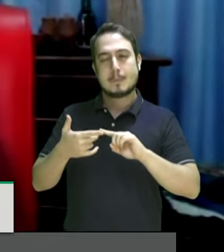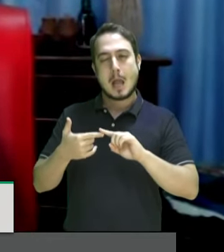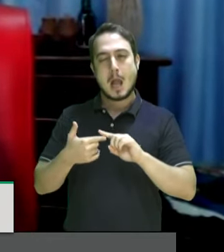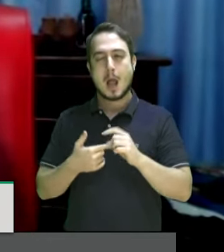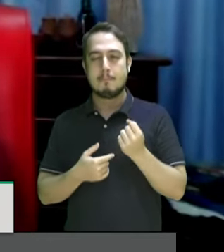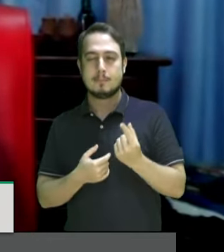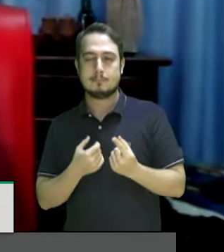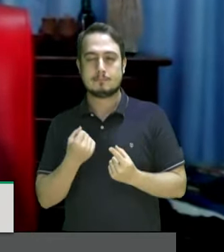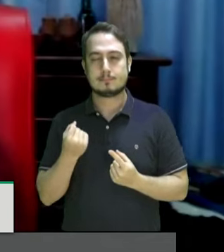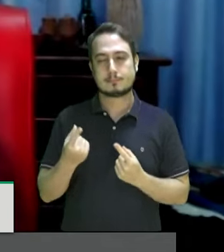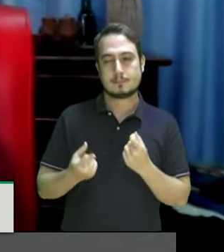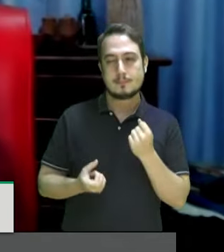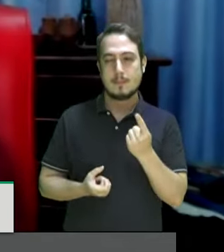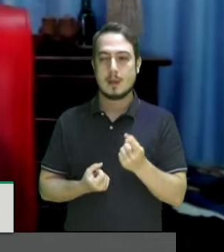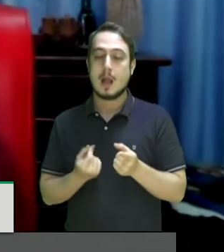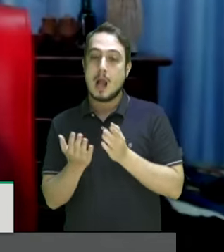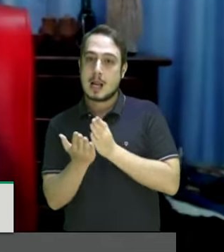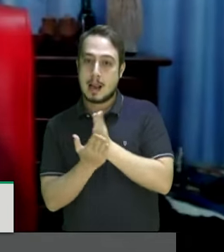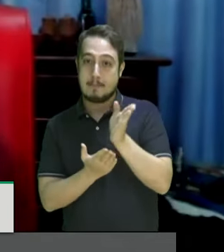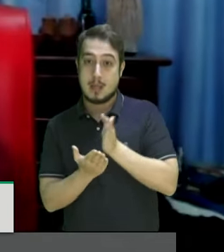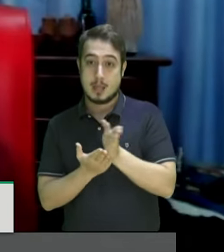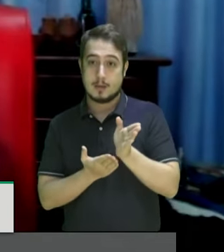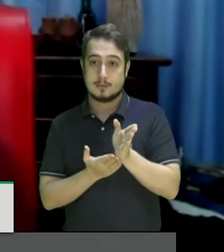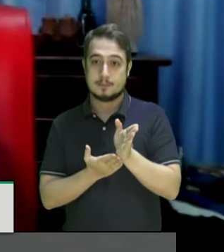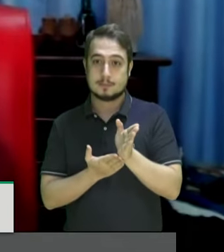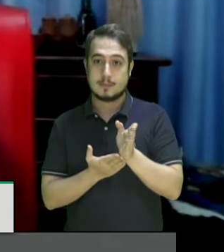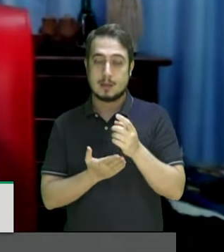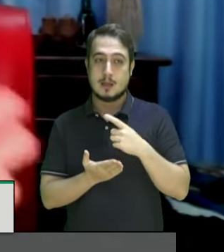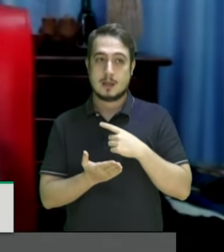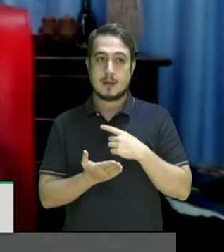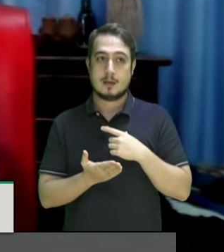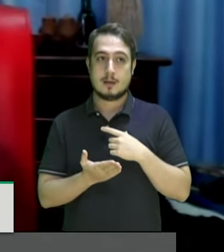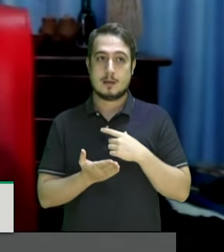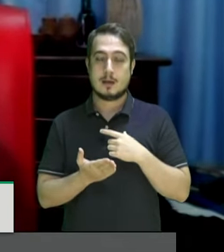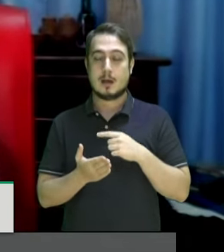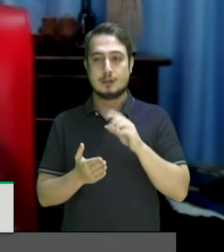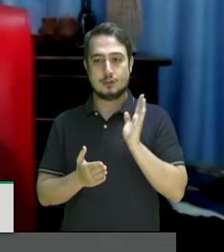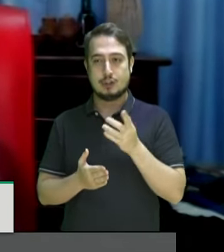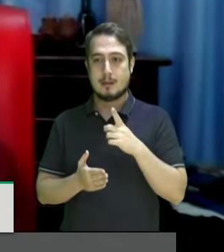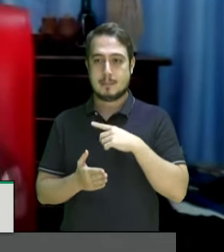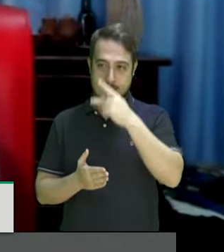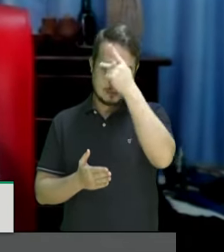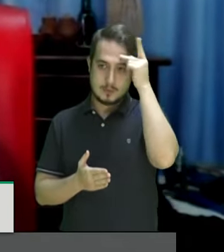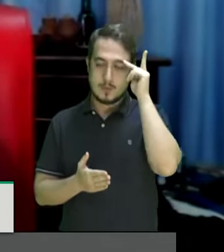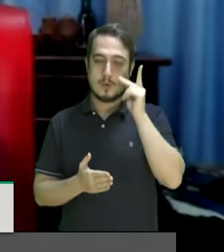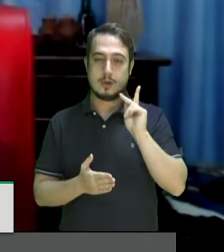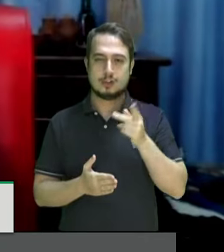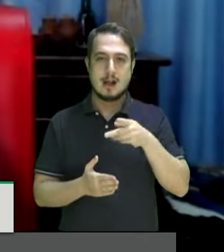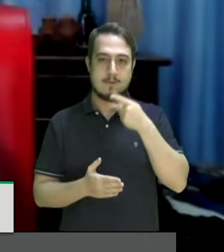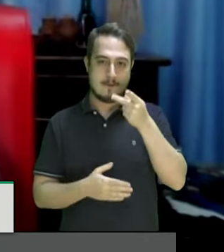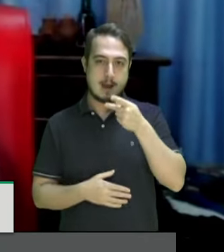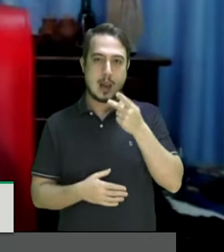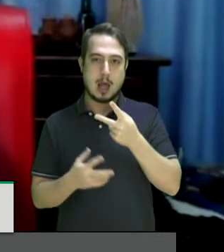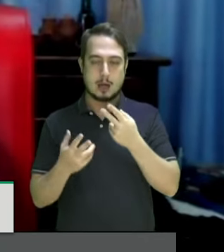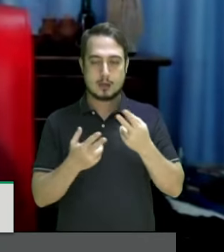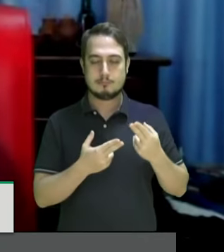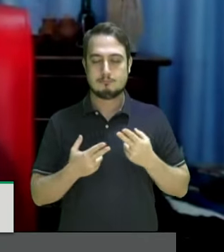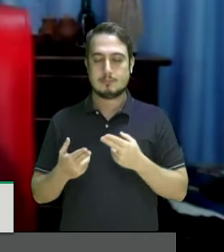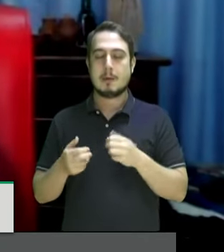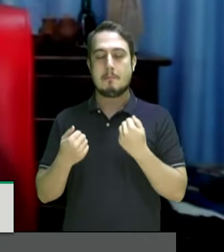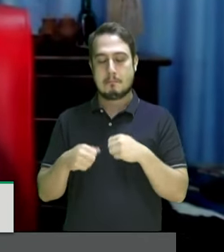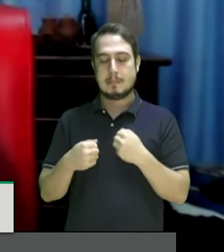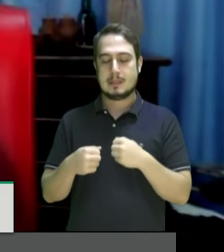apontar alguns caminhos porque as considerações feitas por alguns aqui já apontam que nós necessariamente